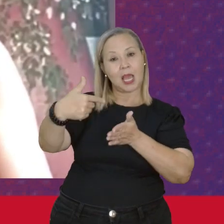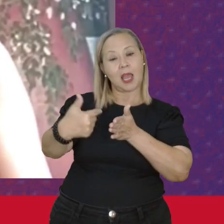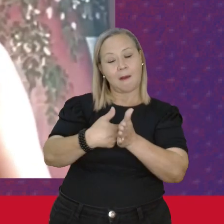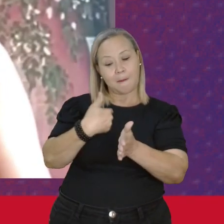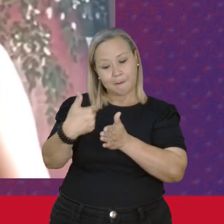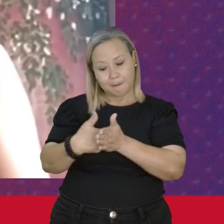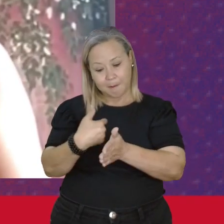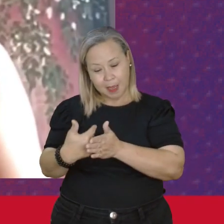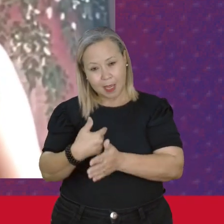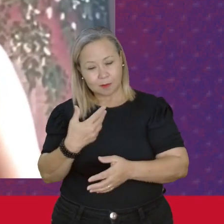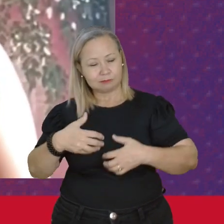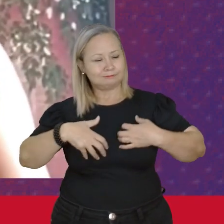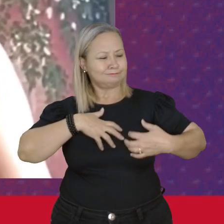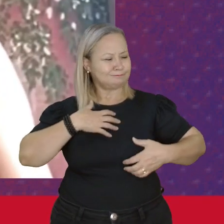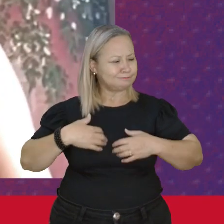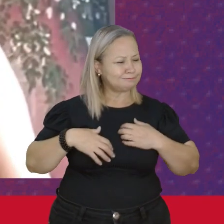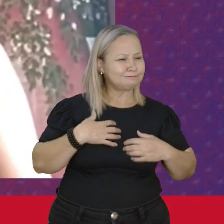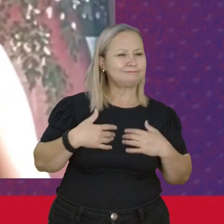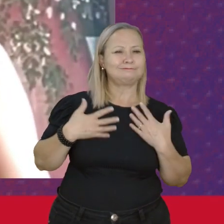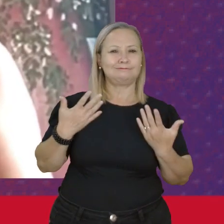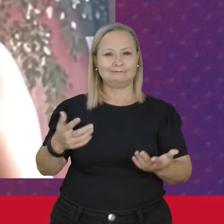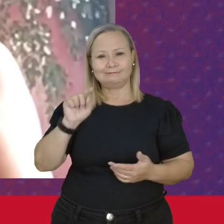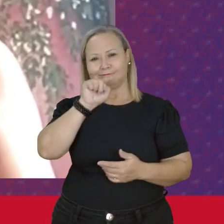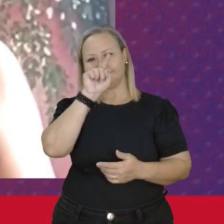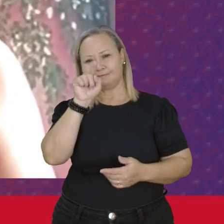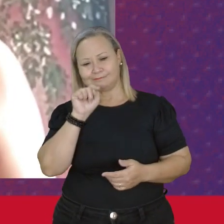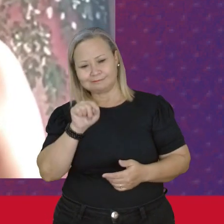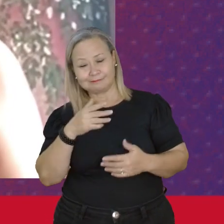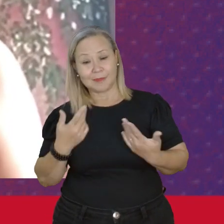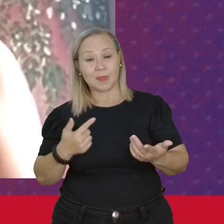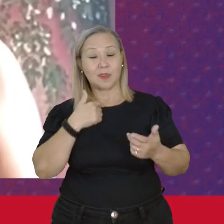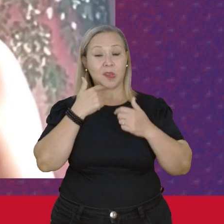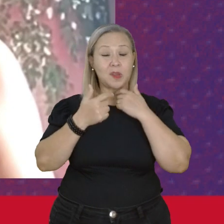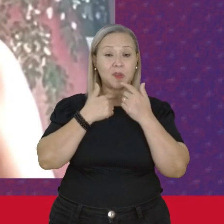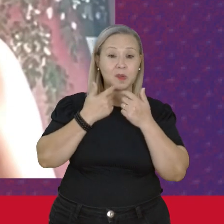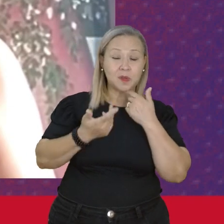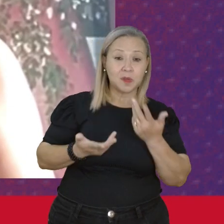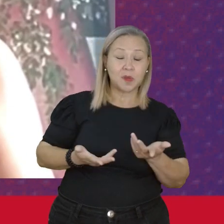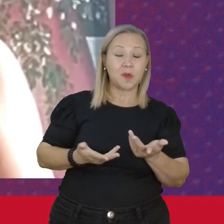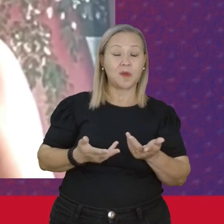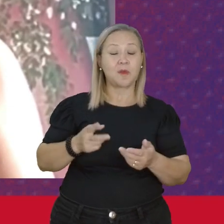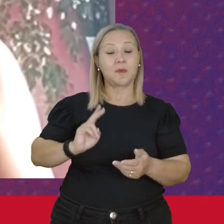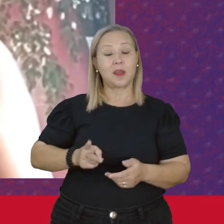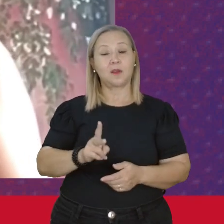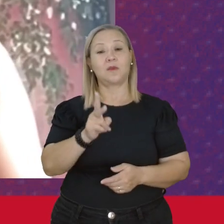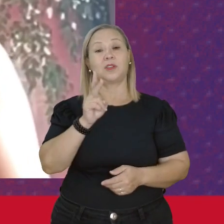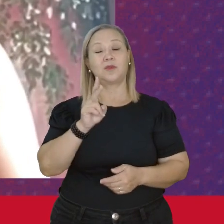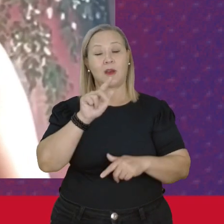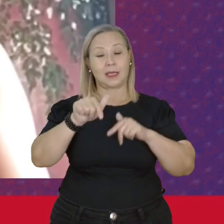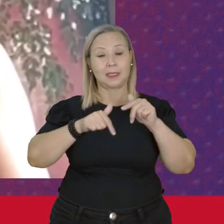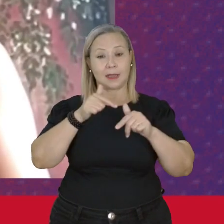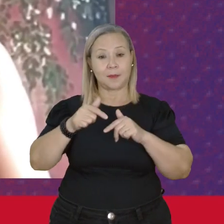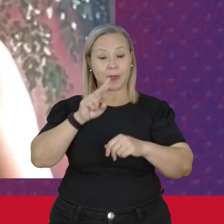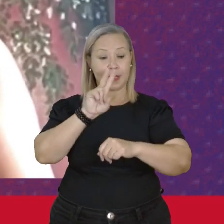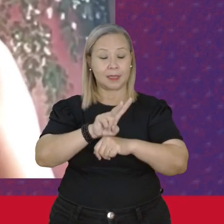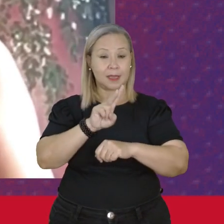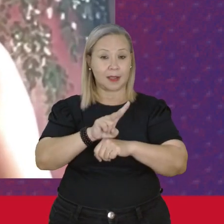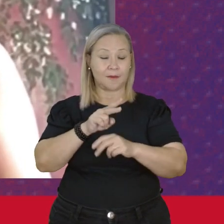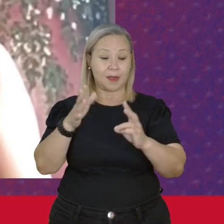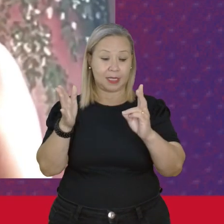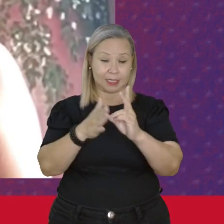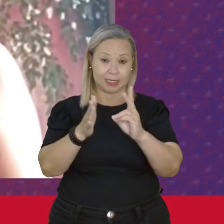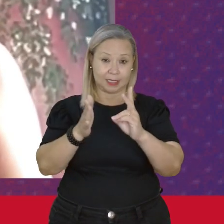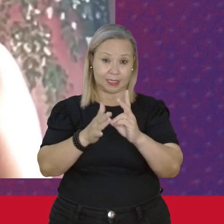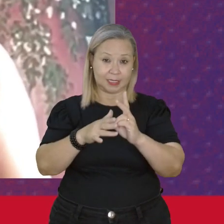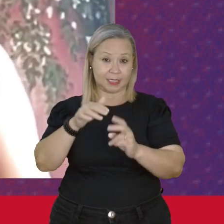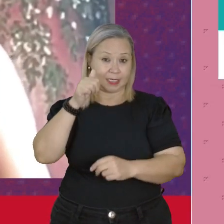Para inquietações E para Continuar Esse trabalho Em defesa Dos direitos indígenas Dos direitos das mulheres E